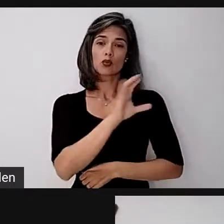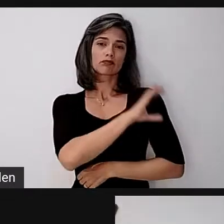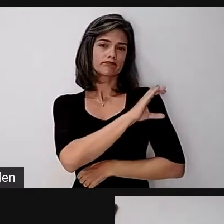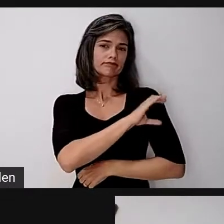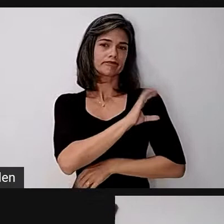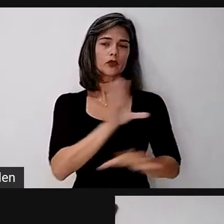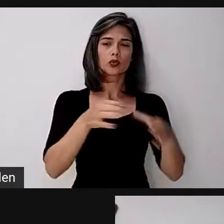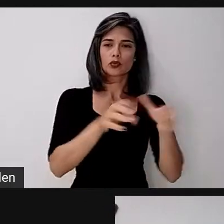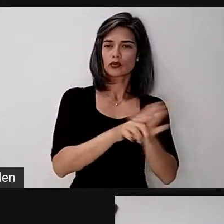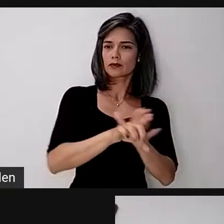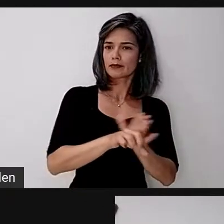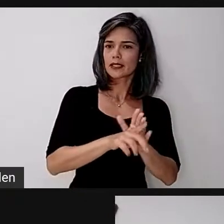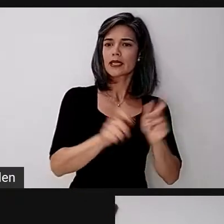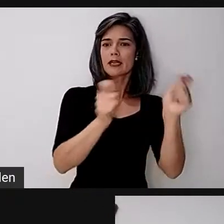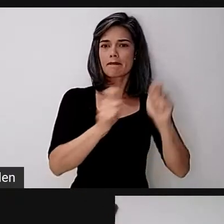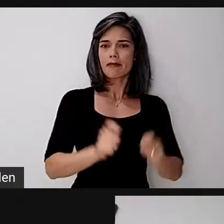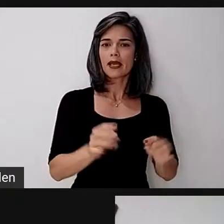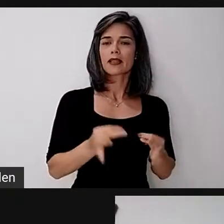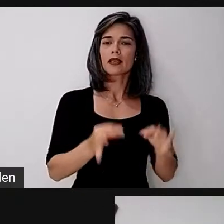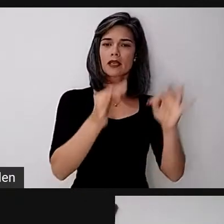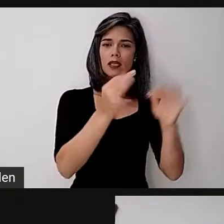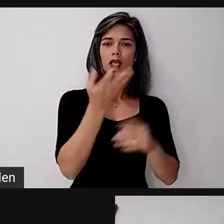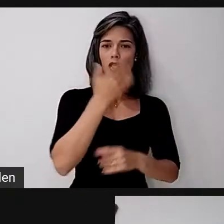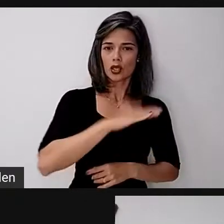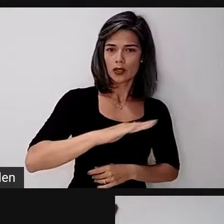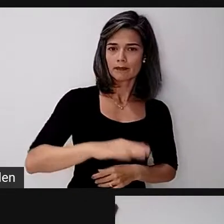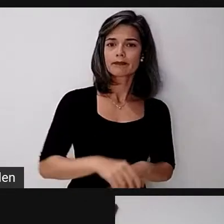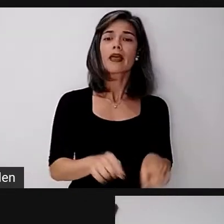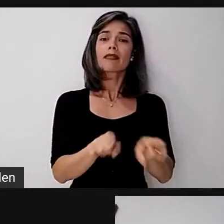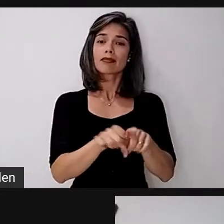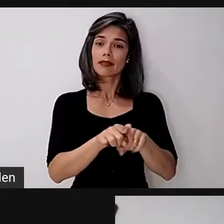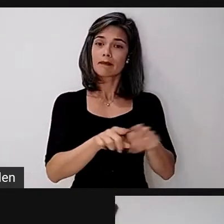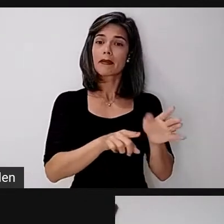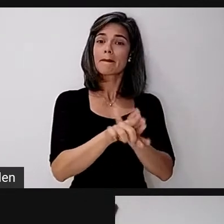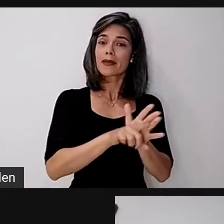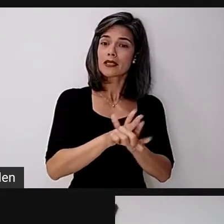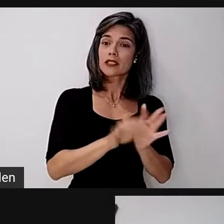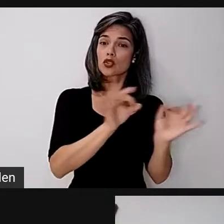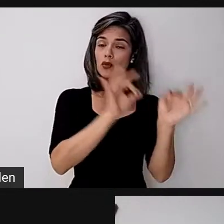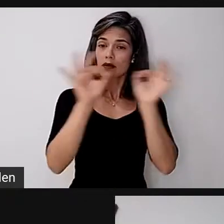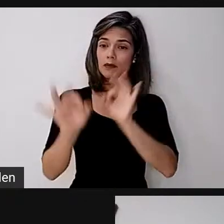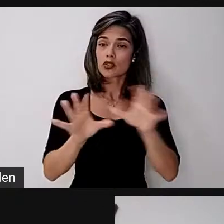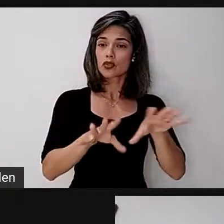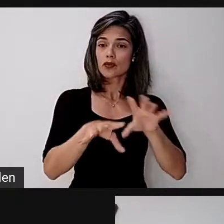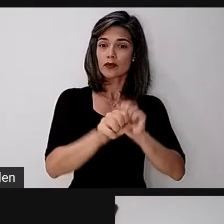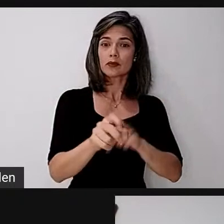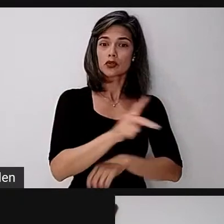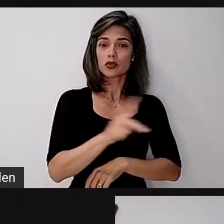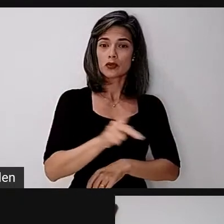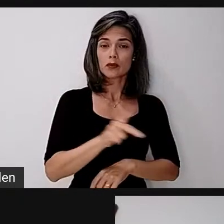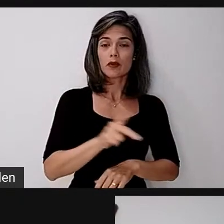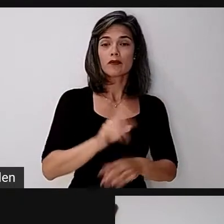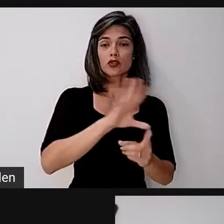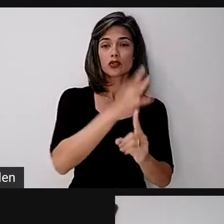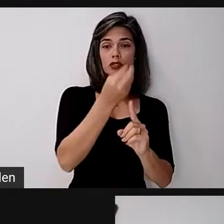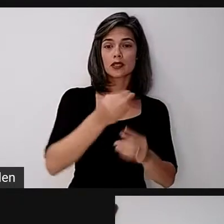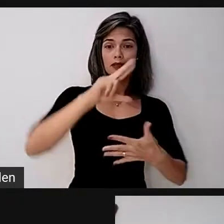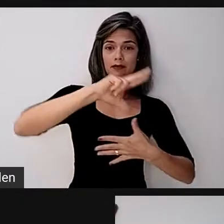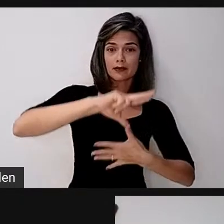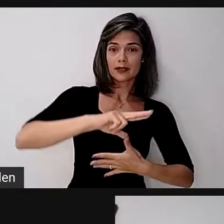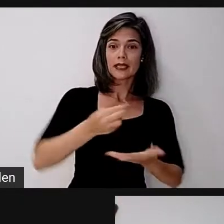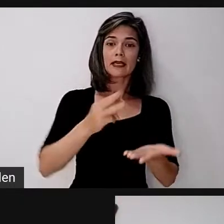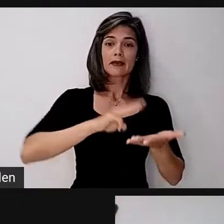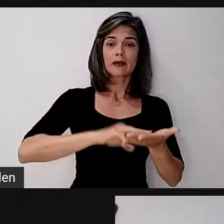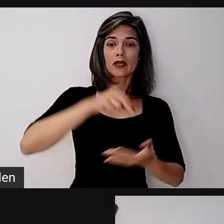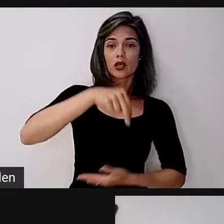e Infâncias. Pesquisadora do Observatório da Formação de Professores de Artes na América Latina e membro do NUPES,